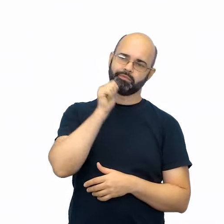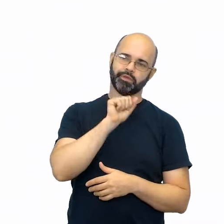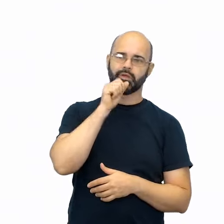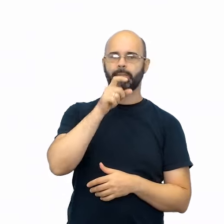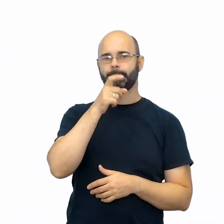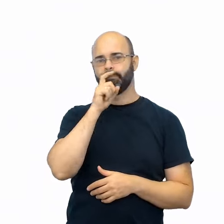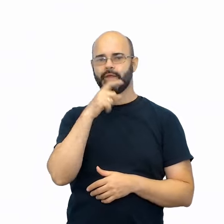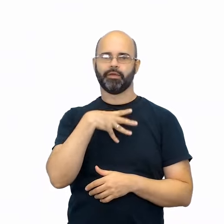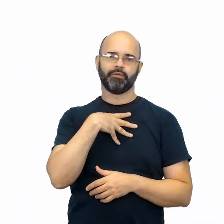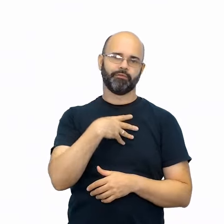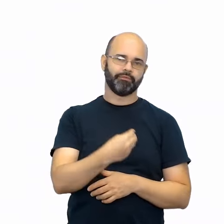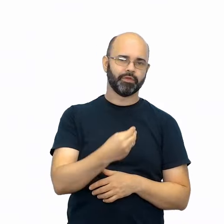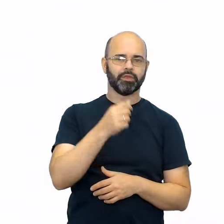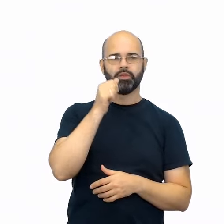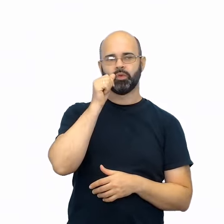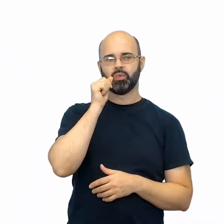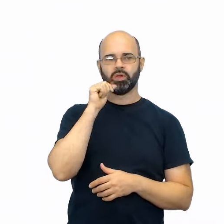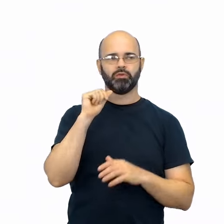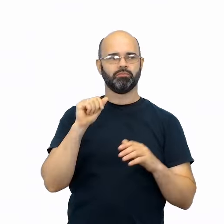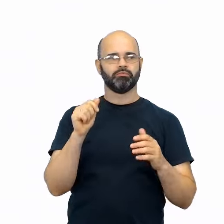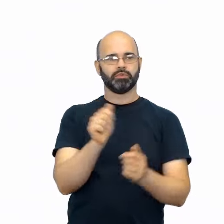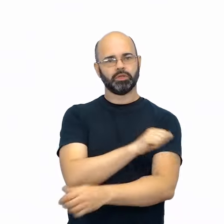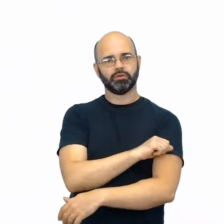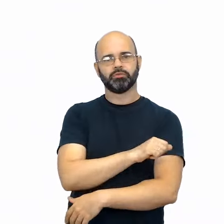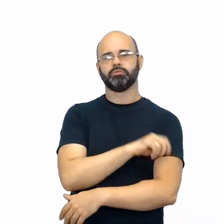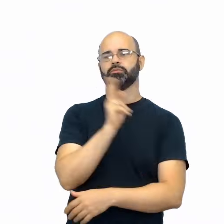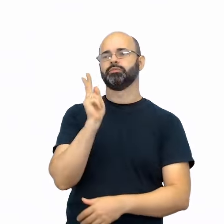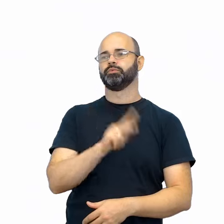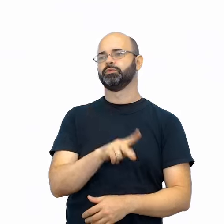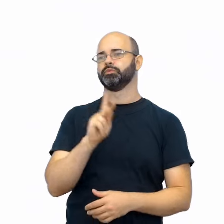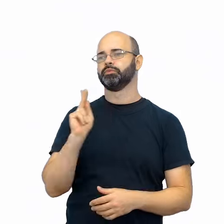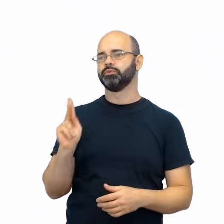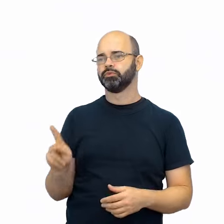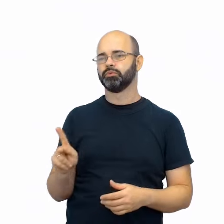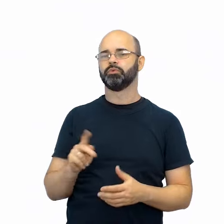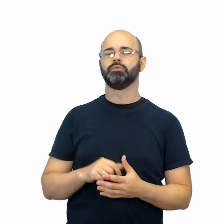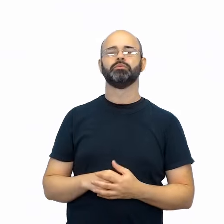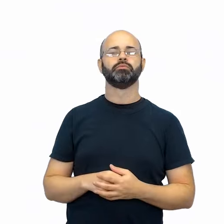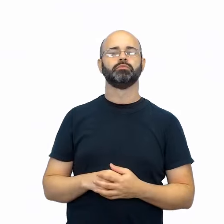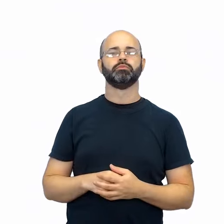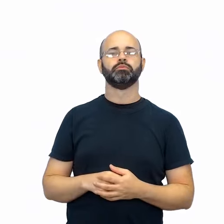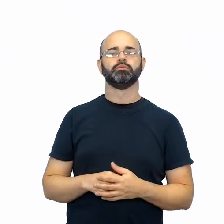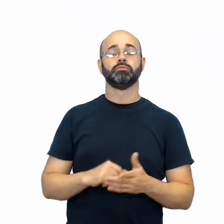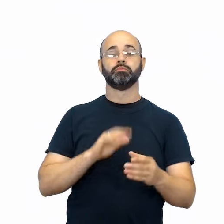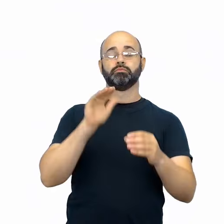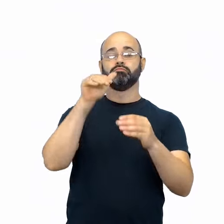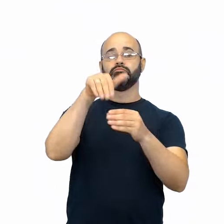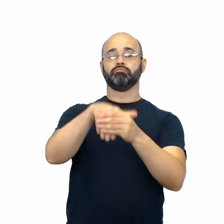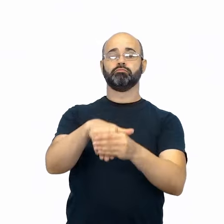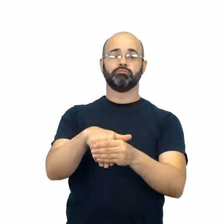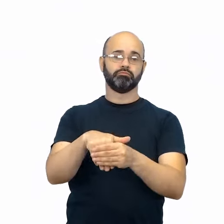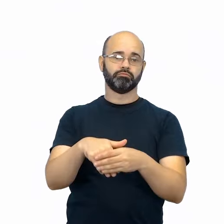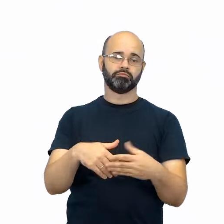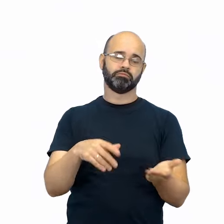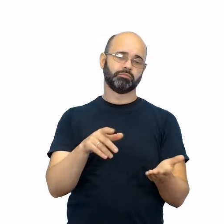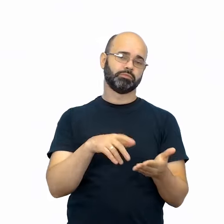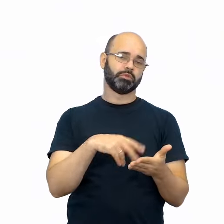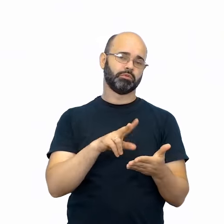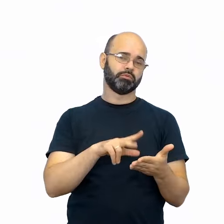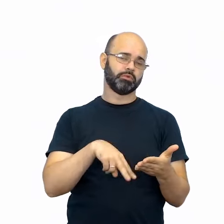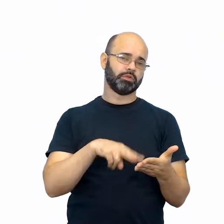filho, filha, estudante, professor, professora, eleitor, leitor de jornal,